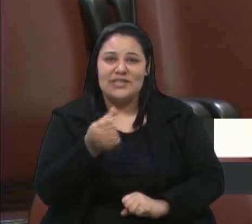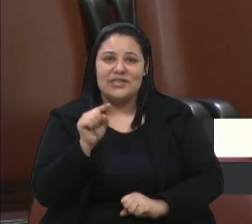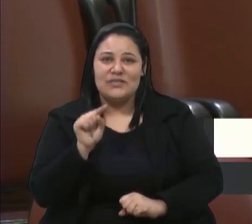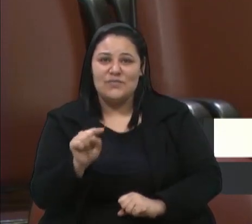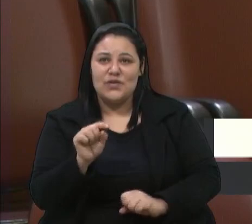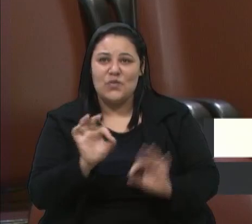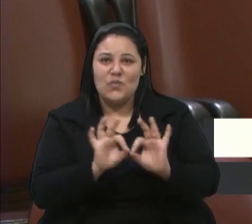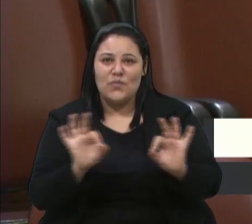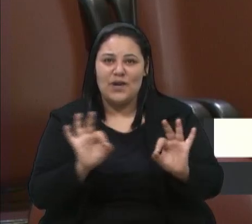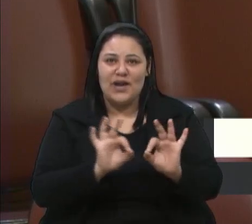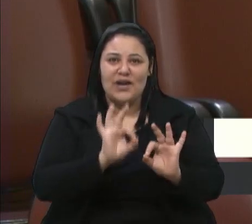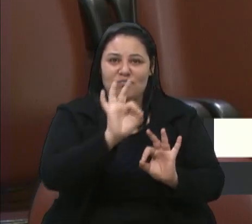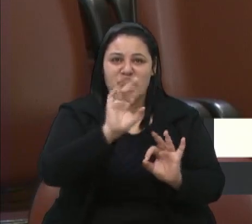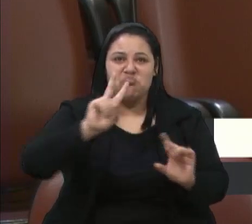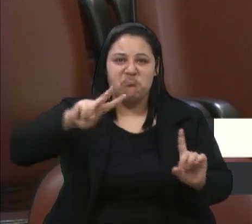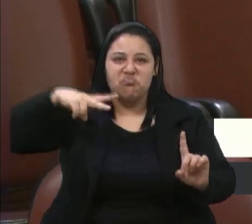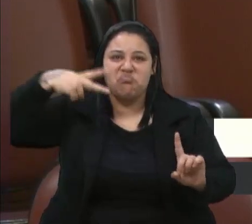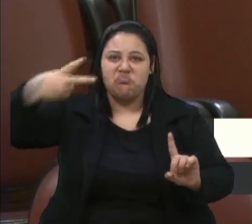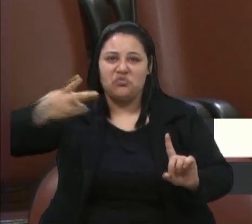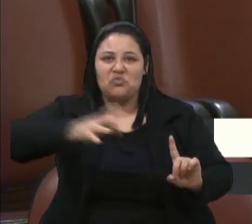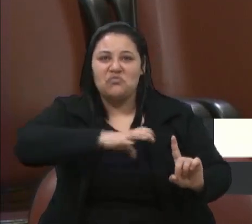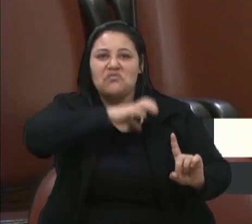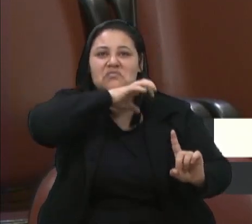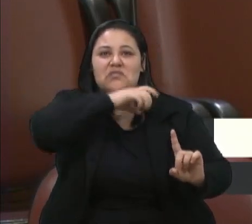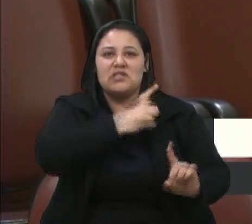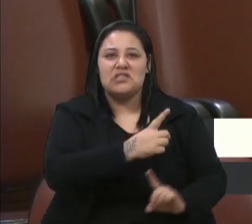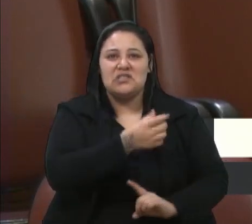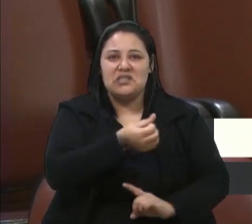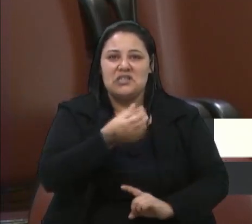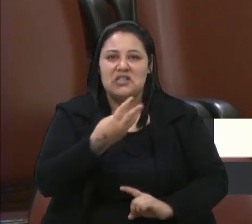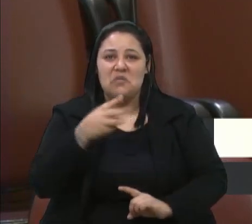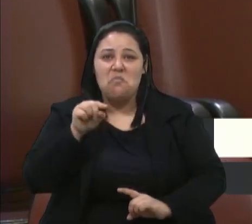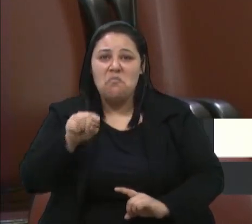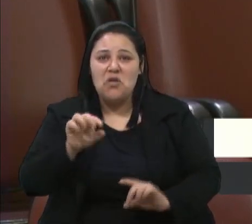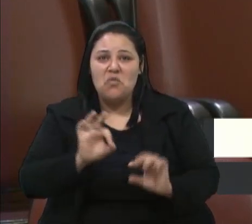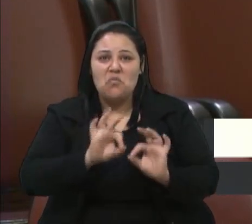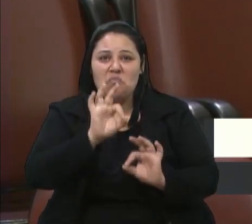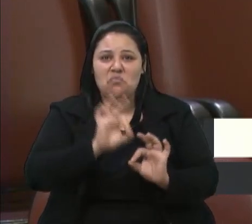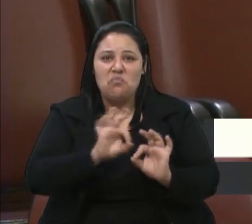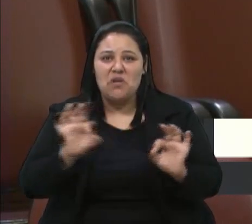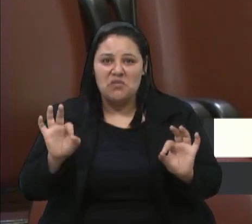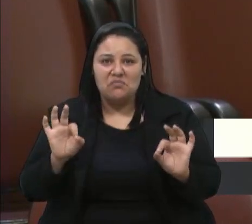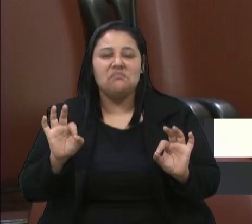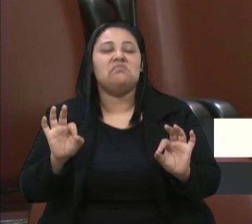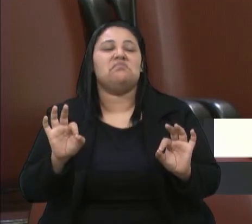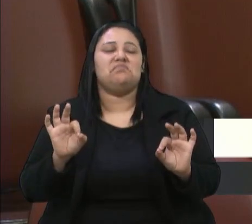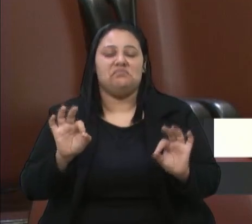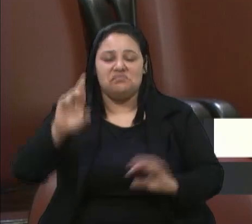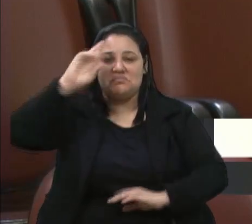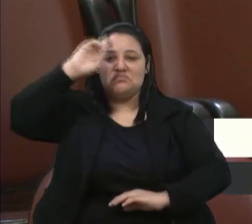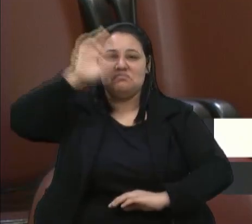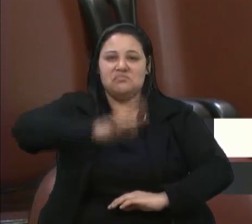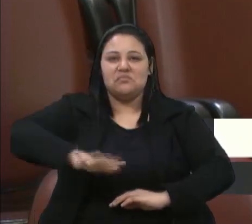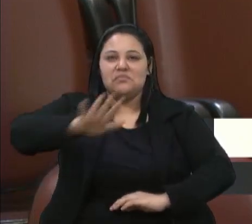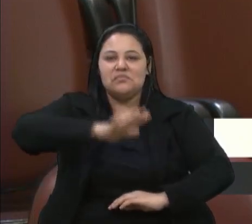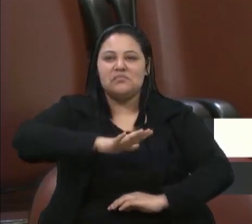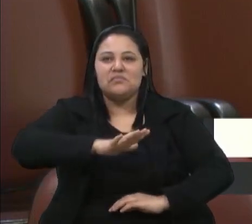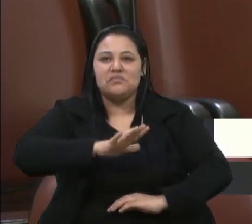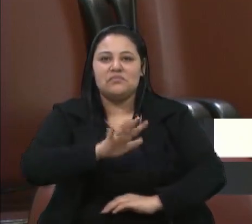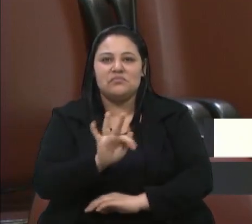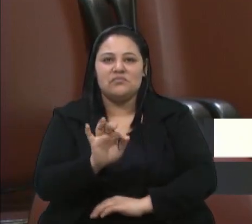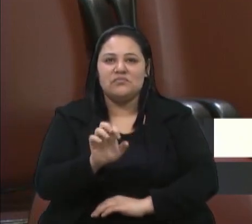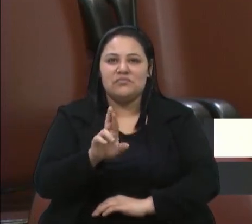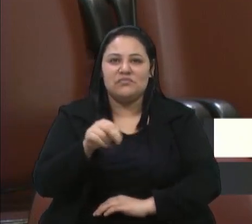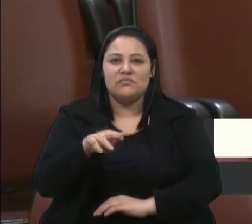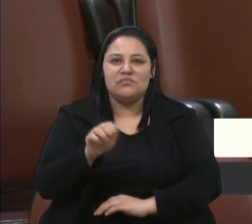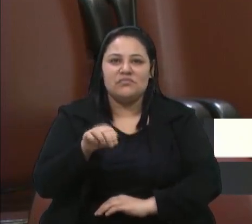num total de terreno de 173 mil metros. O diretor-geral da nova alternativa, o Fernando Bassani, um visionário,